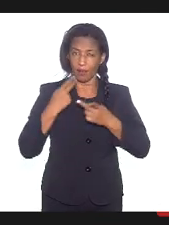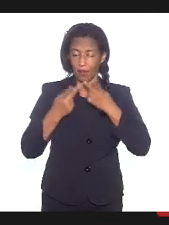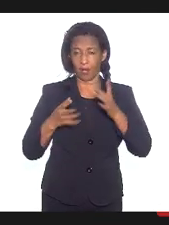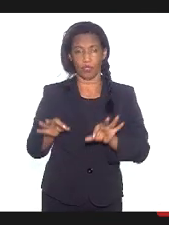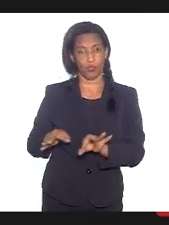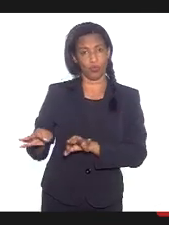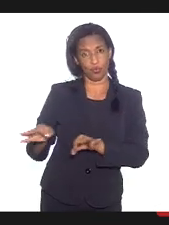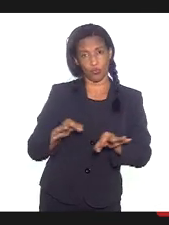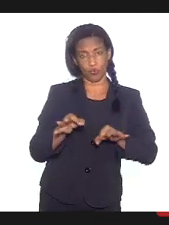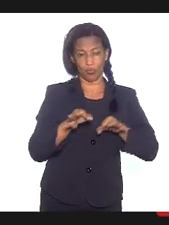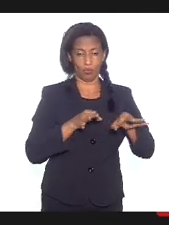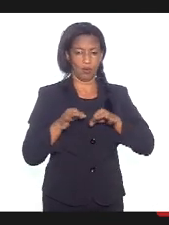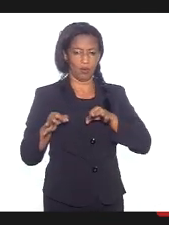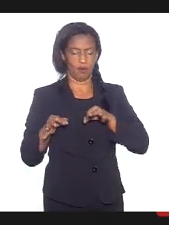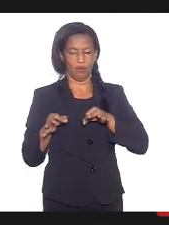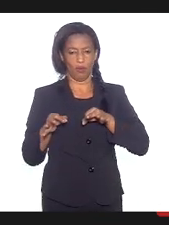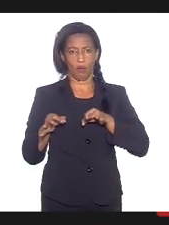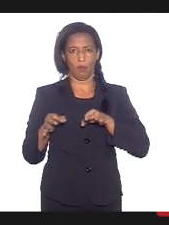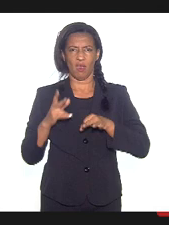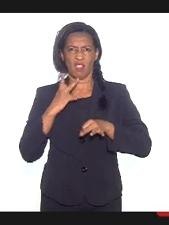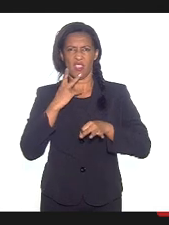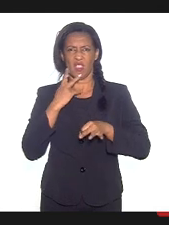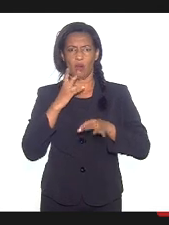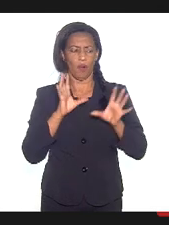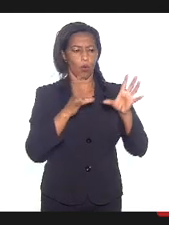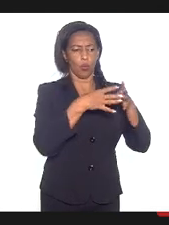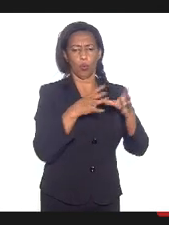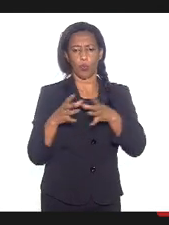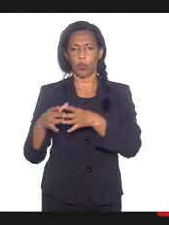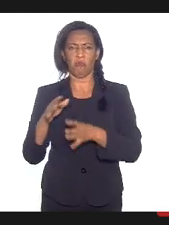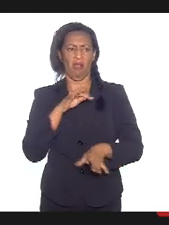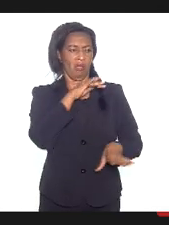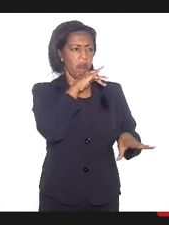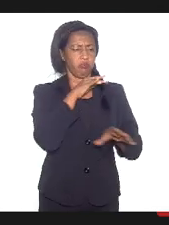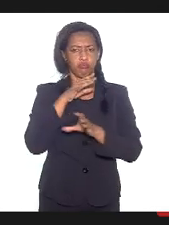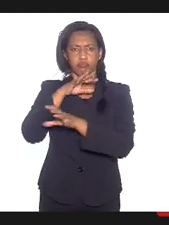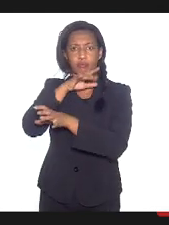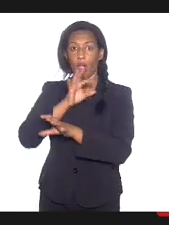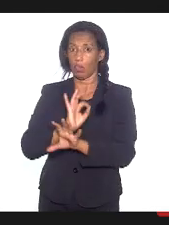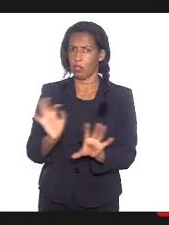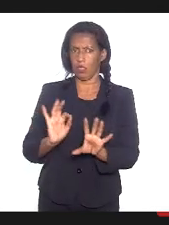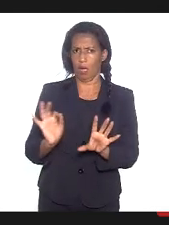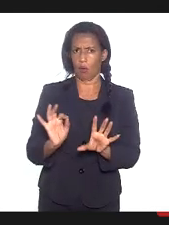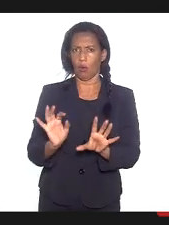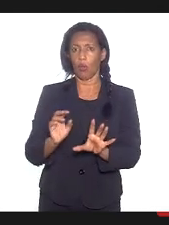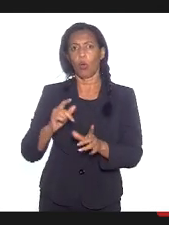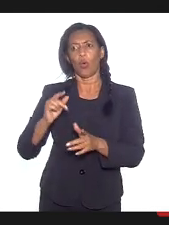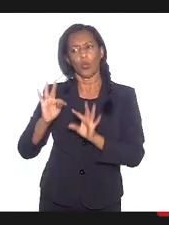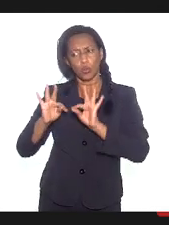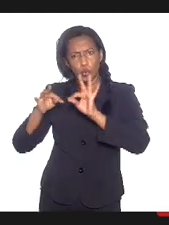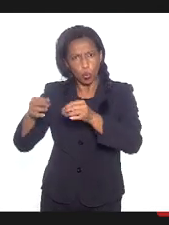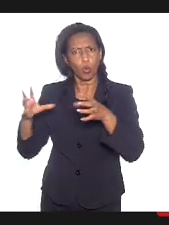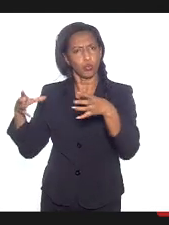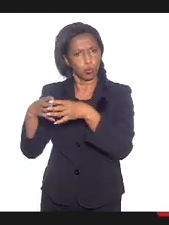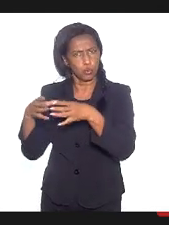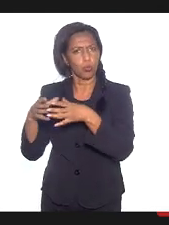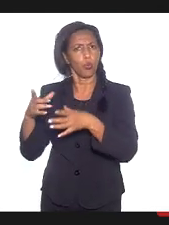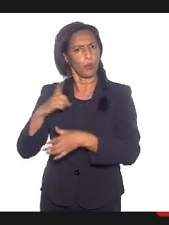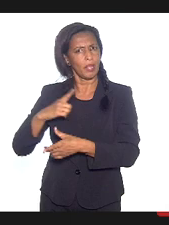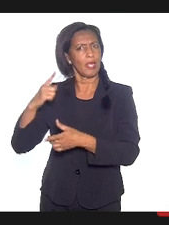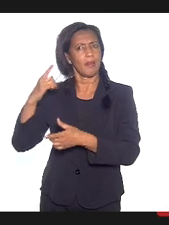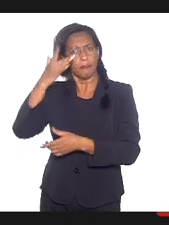a demonizar nenhum grupo. Em todos os grupos religiosos existem pessoas problemáticas, existem pessoas